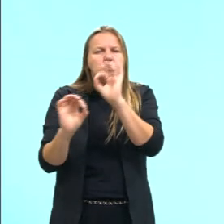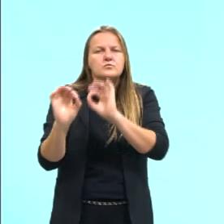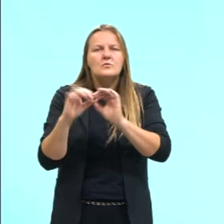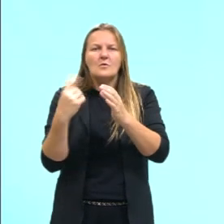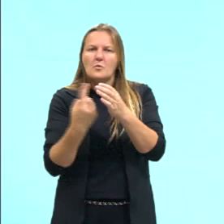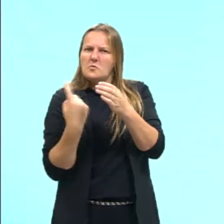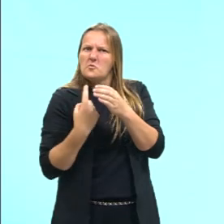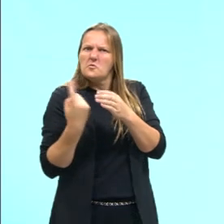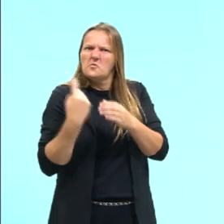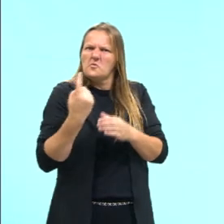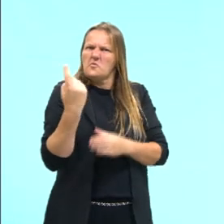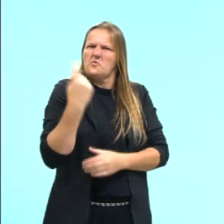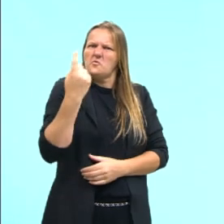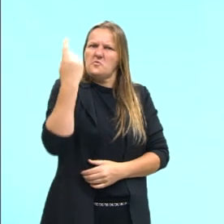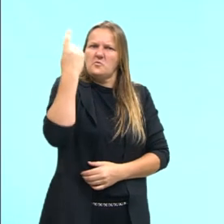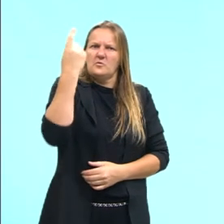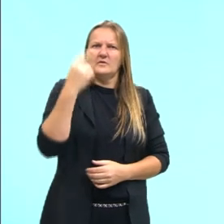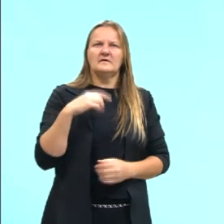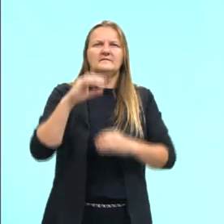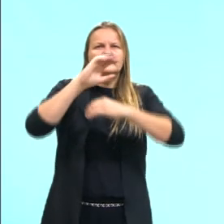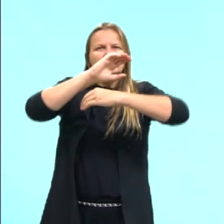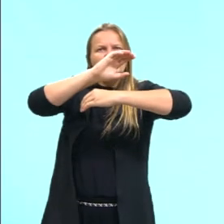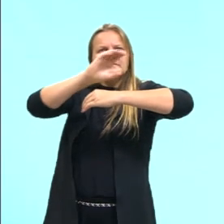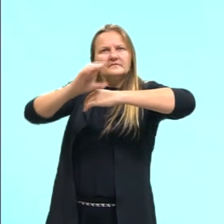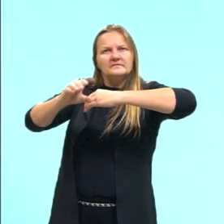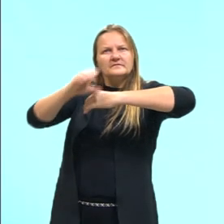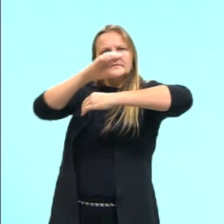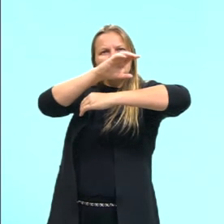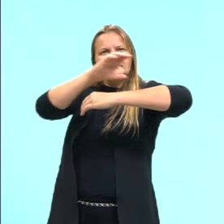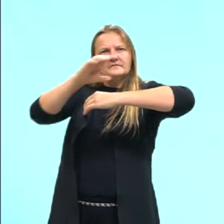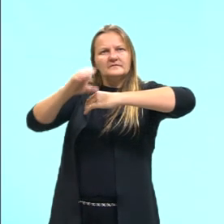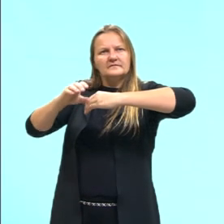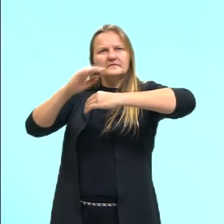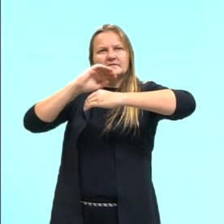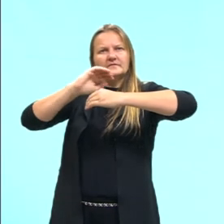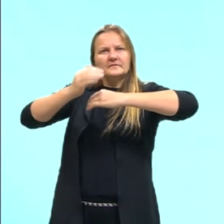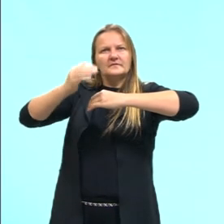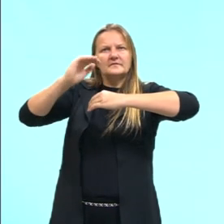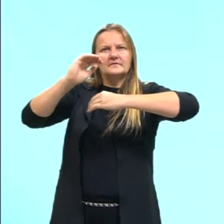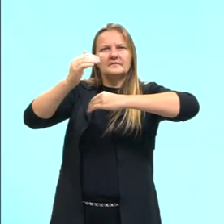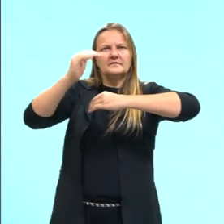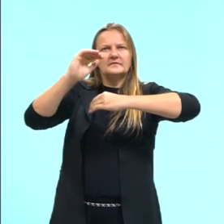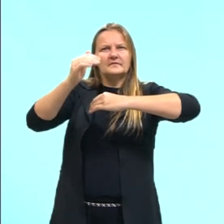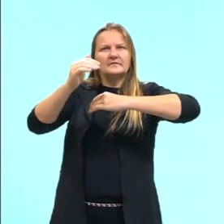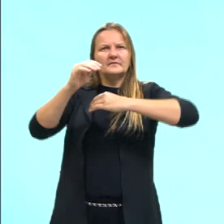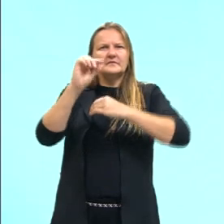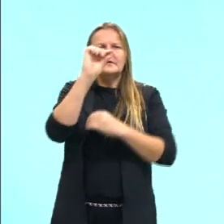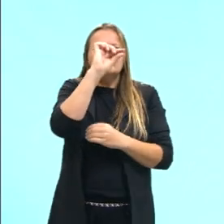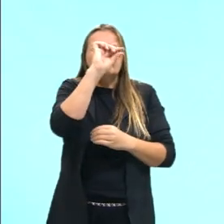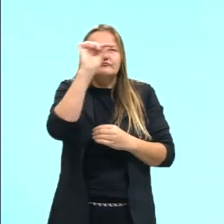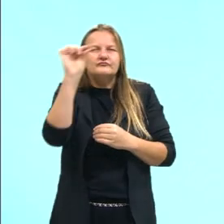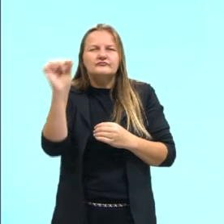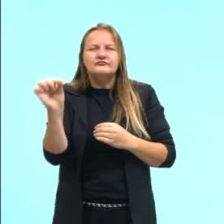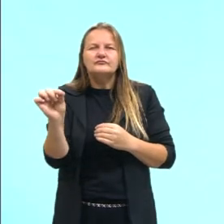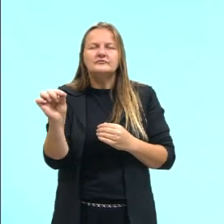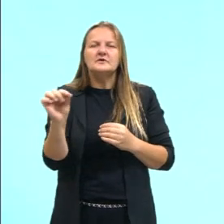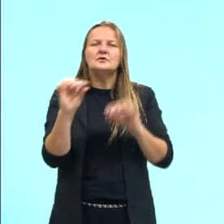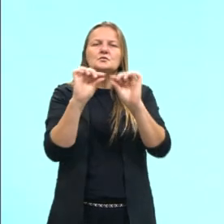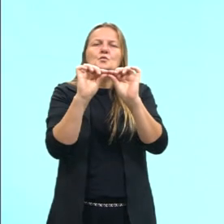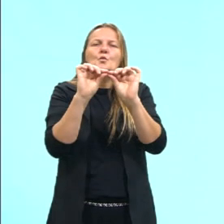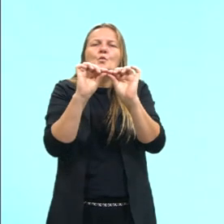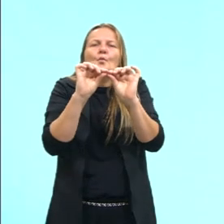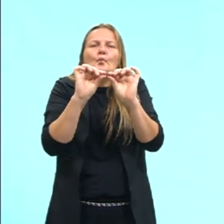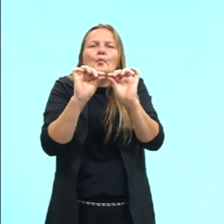nitidamente, tá, e olha lá a camada, ó, a camada da, da atmosférica, ela é bem fininha, né, ela é uma camada